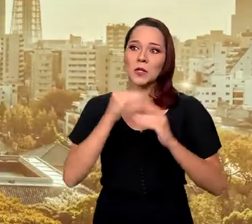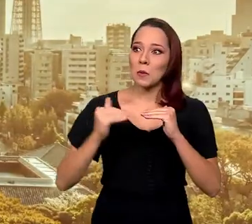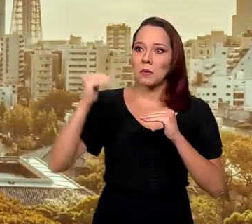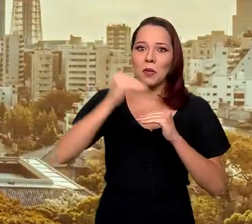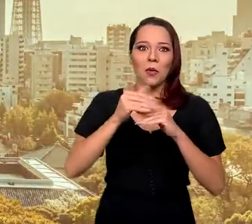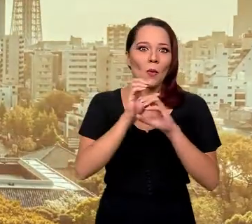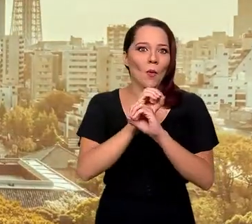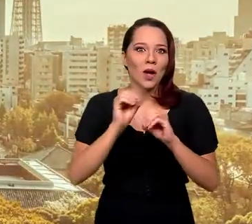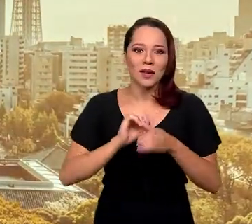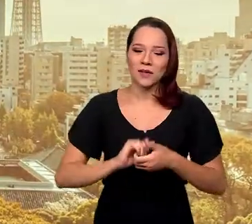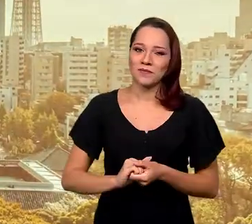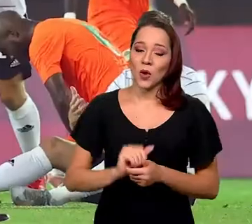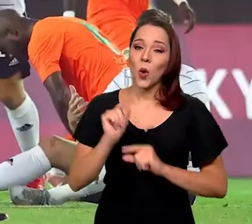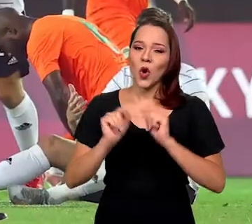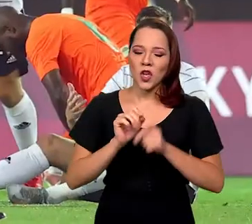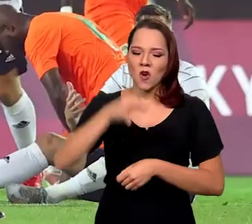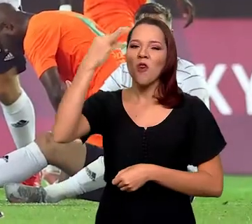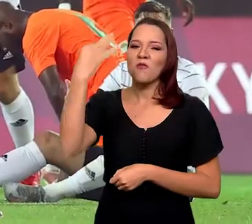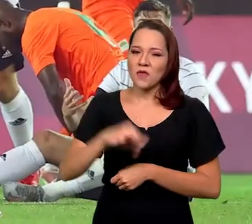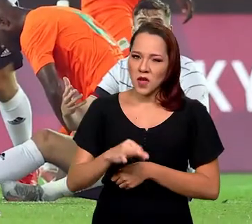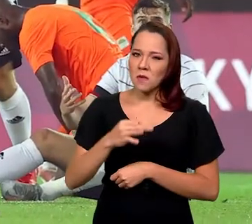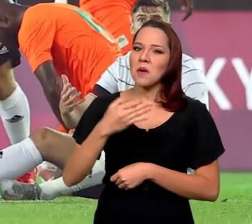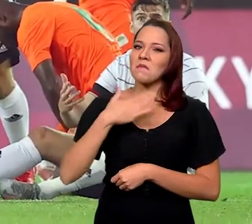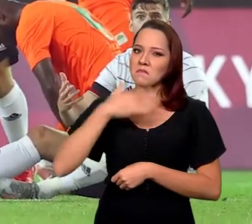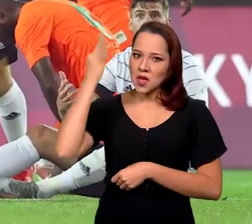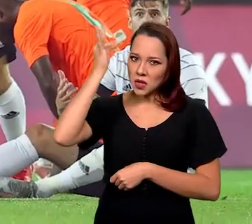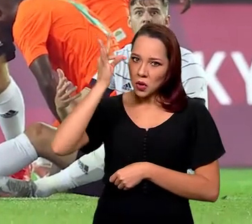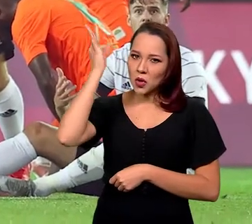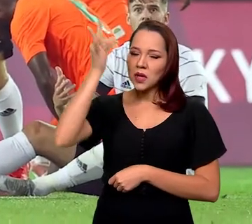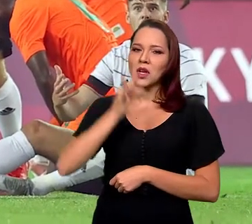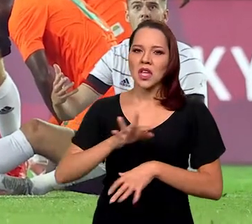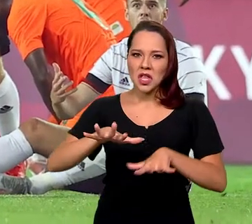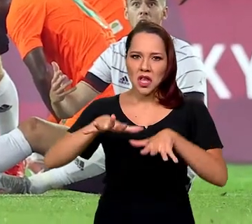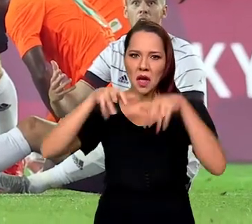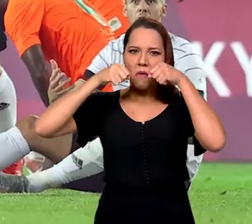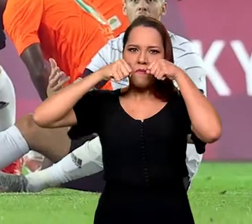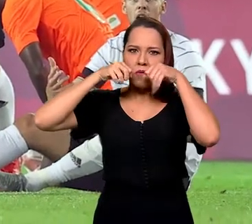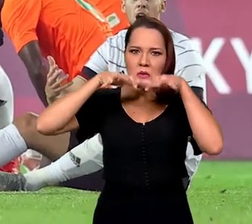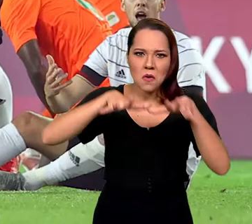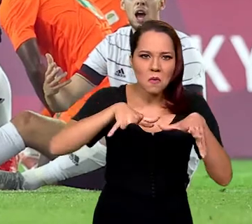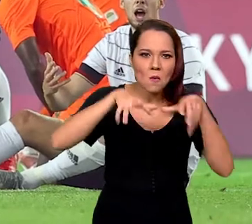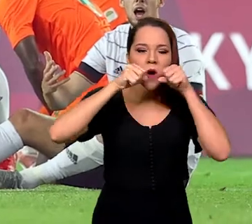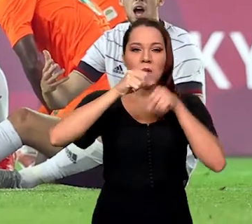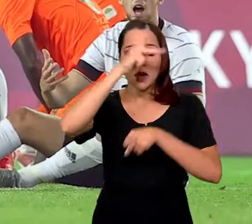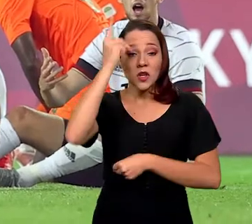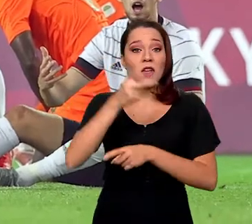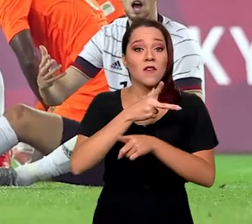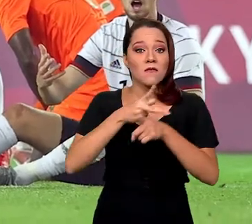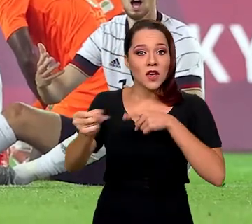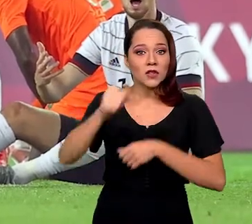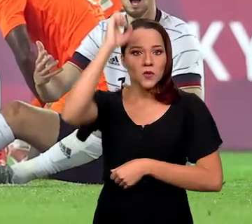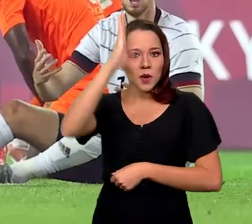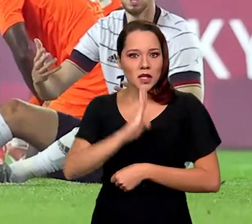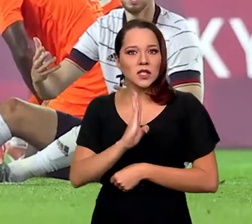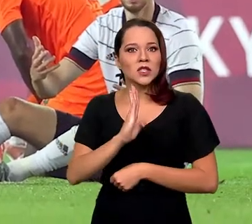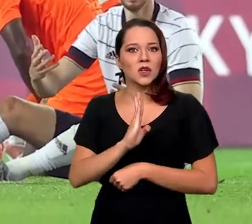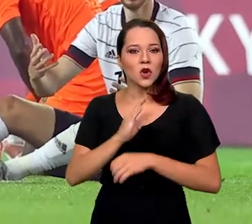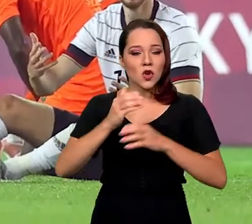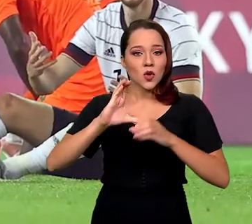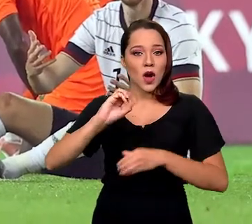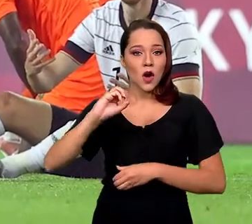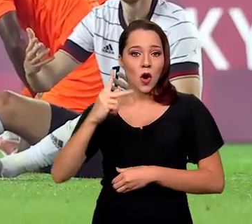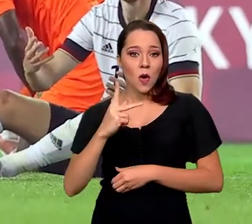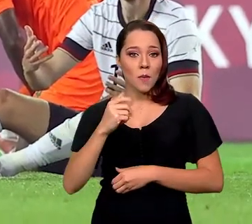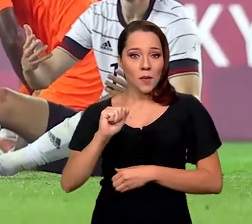passou nem da fase de grupo, rapaz. O que confirma aquela minha teoria da maldição que recai sobre quem vence o Brasil